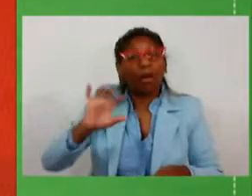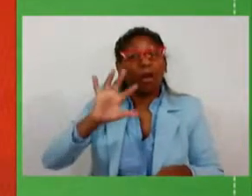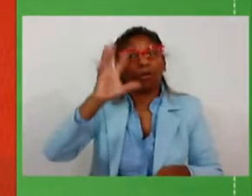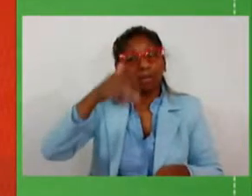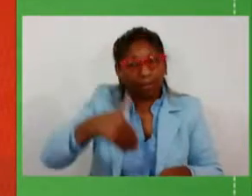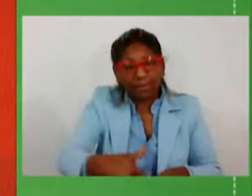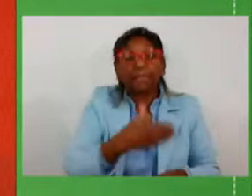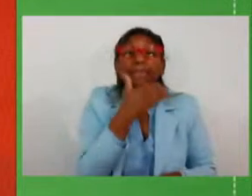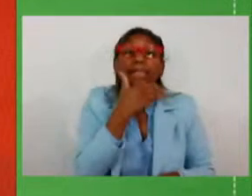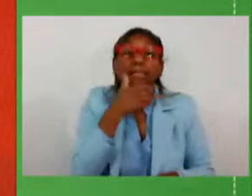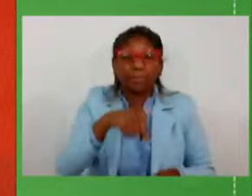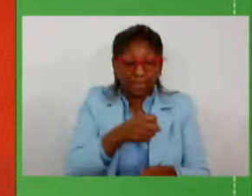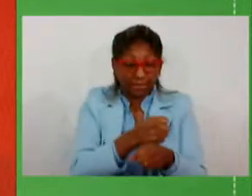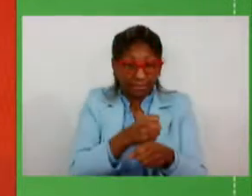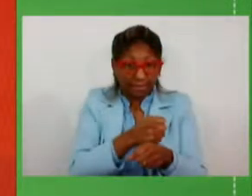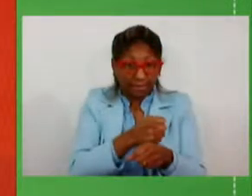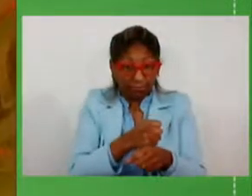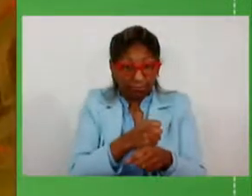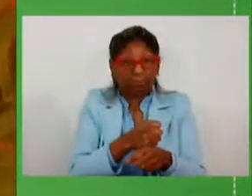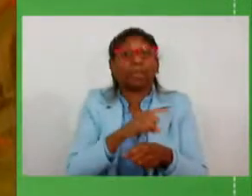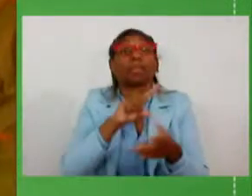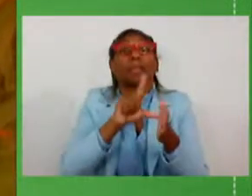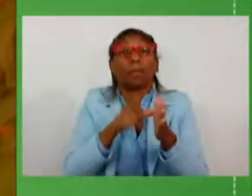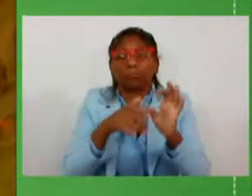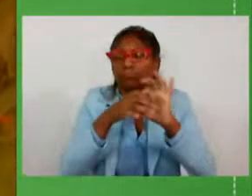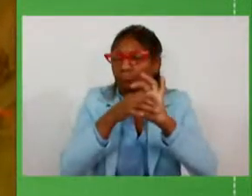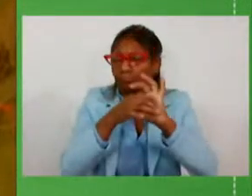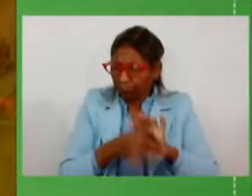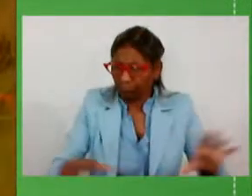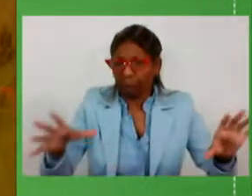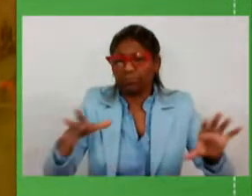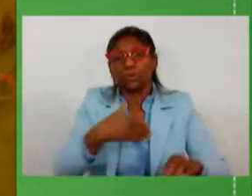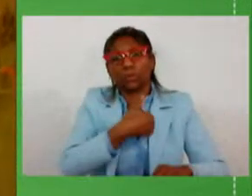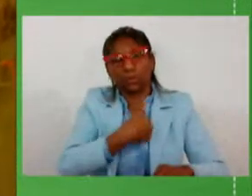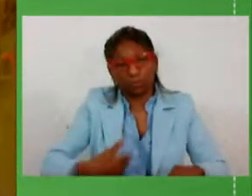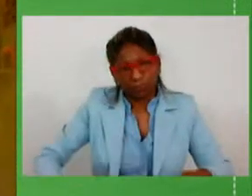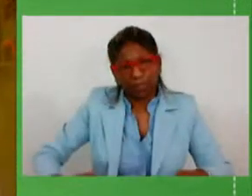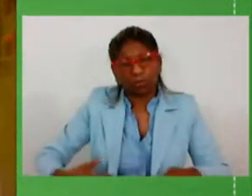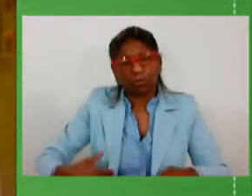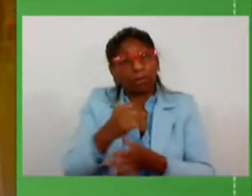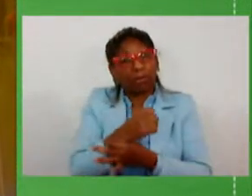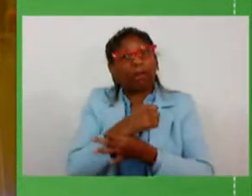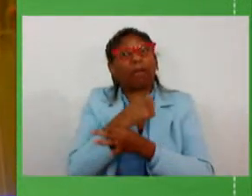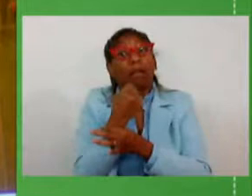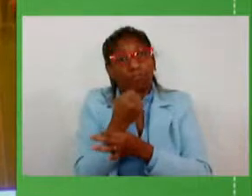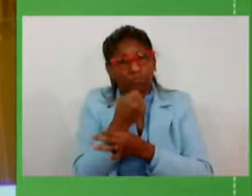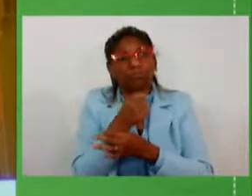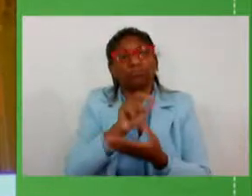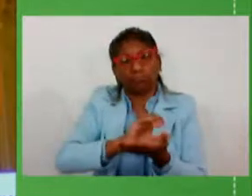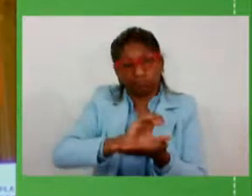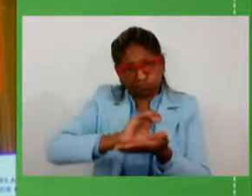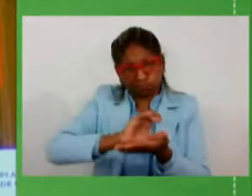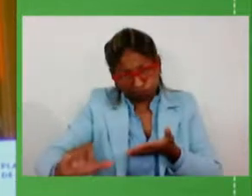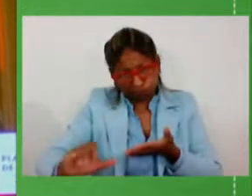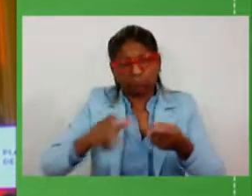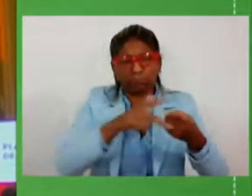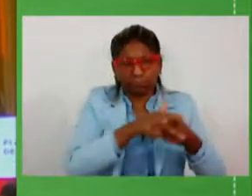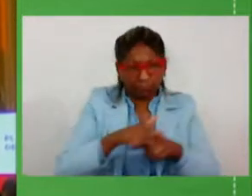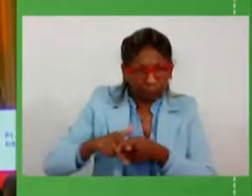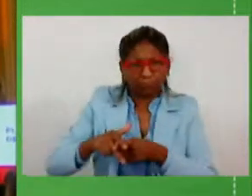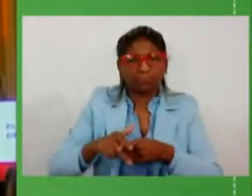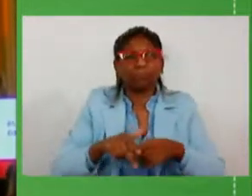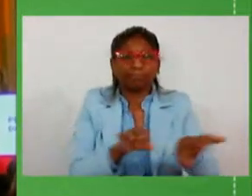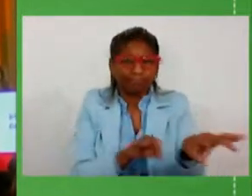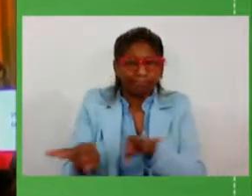e a partir dessas concessões o Estado vai assegurar manutenção e investimentos que vão levar